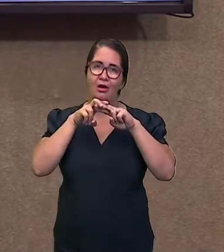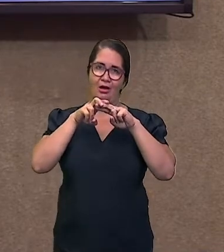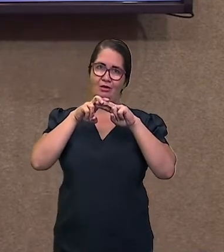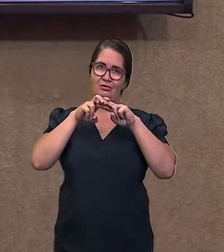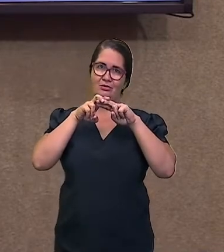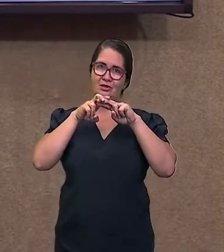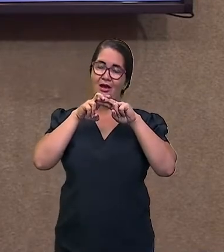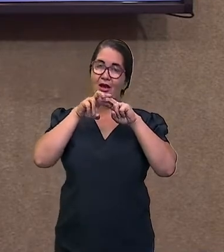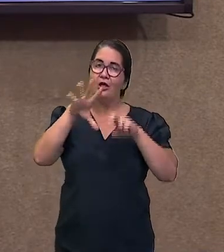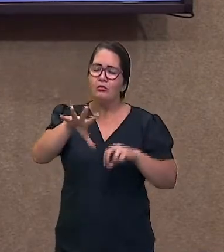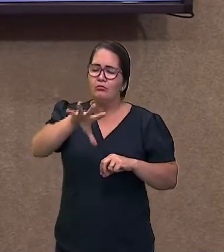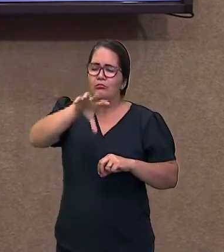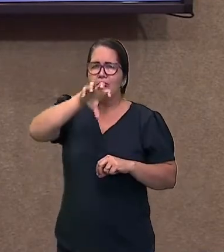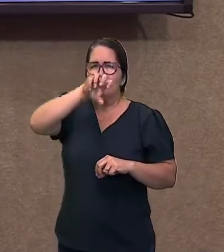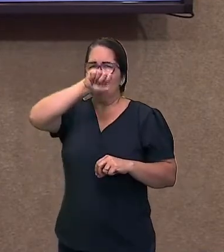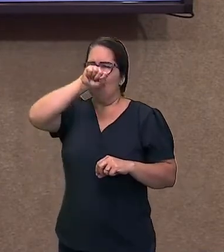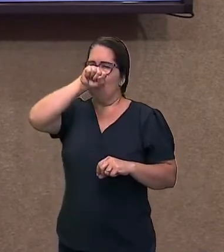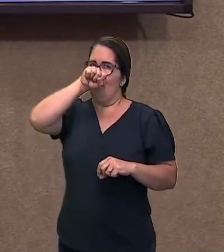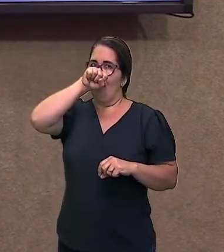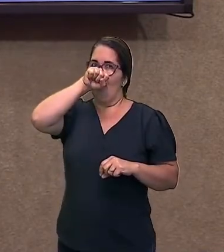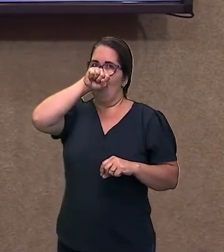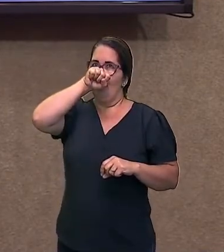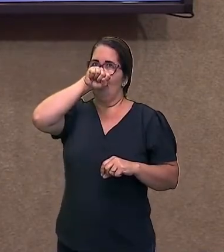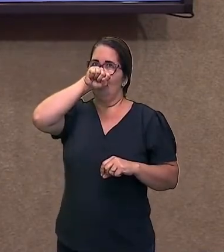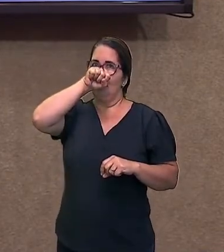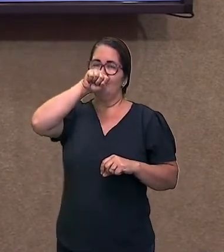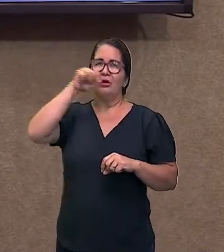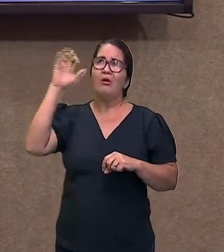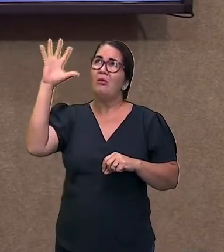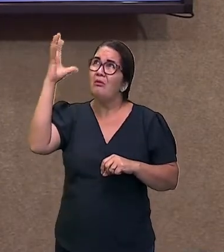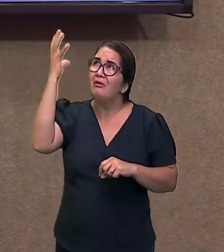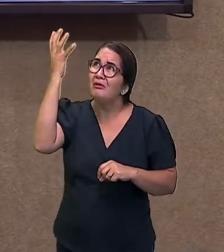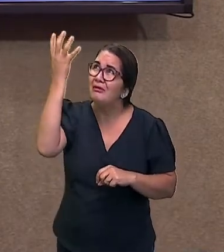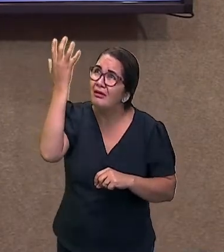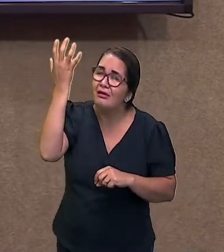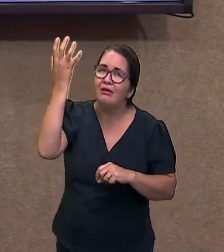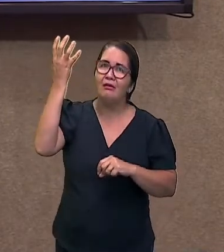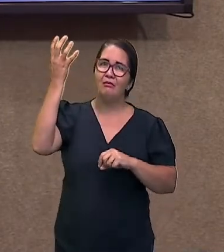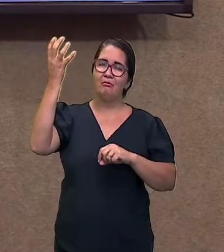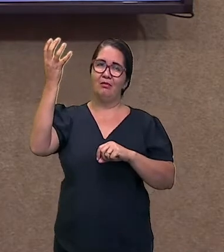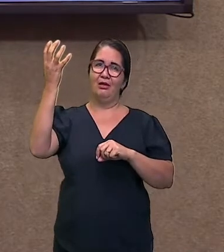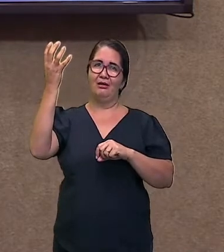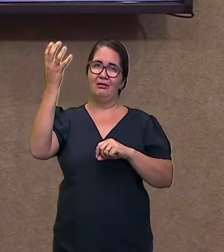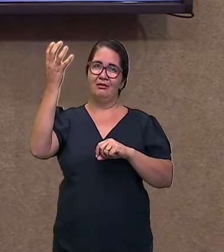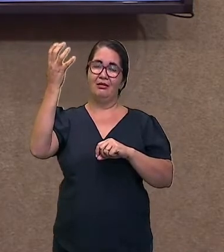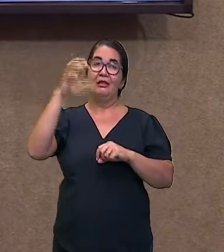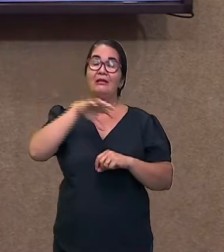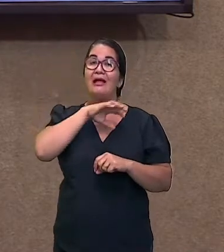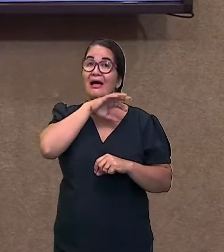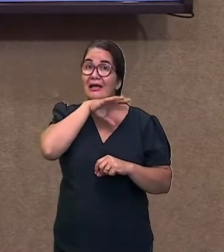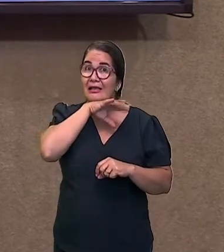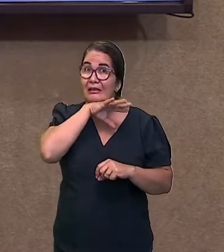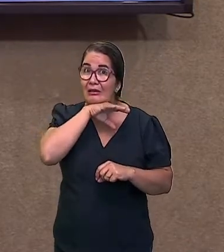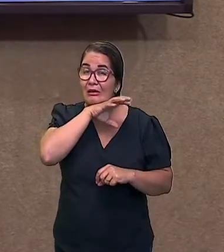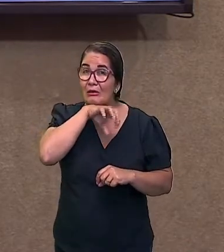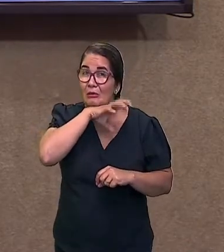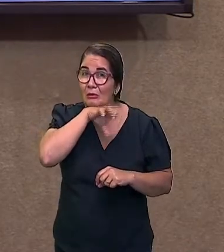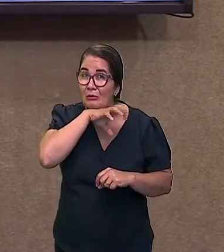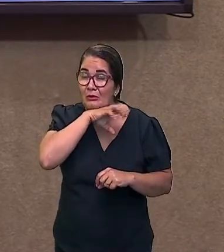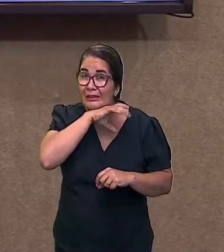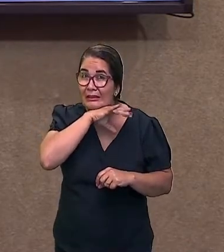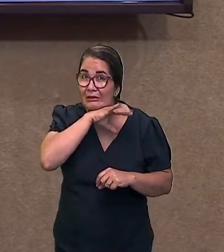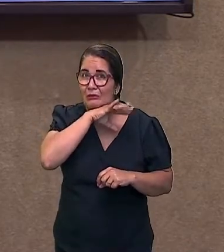tá bacana. Não está nos propiciando a lubrificação dessa respiração, né? Pelas narinas.